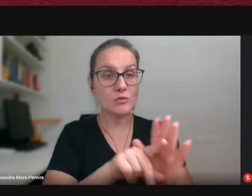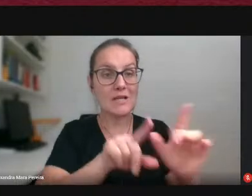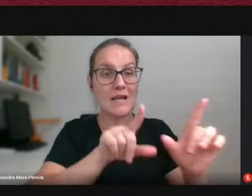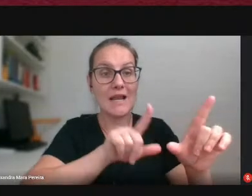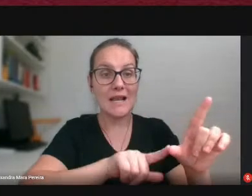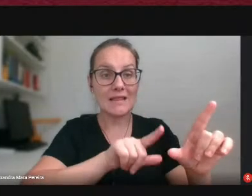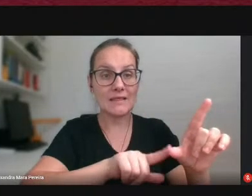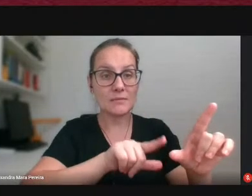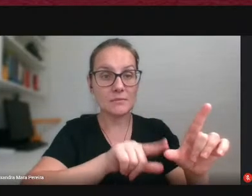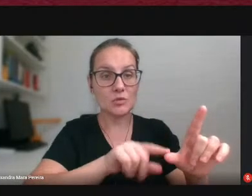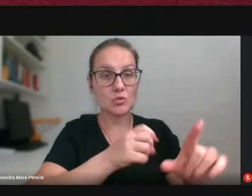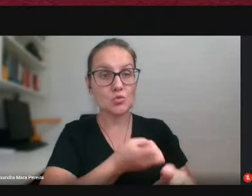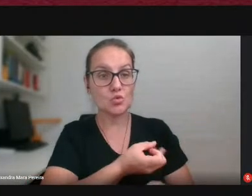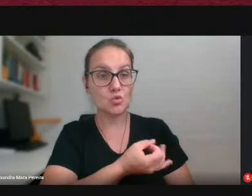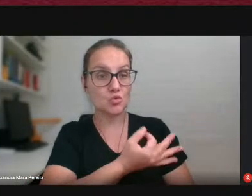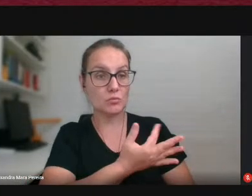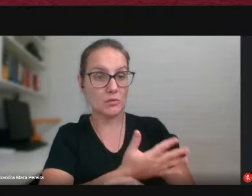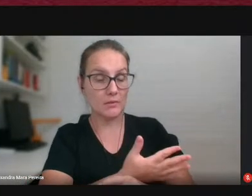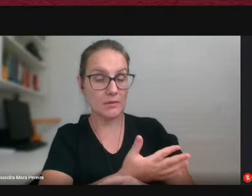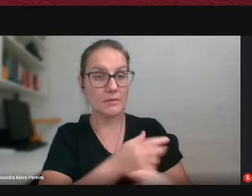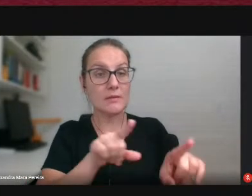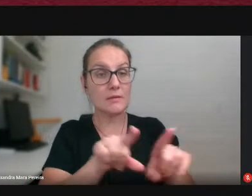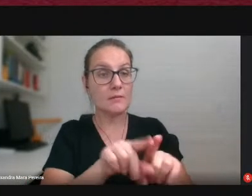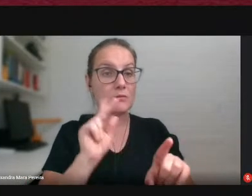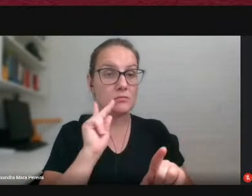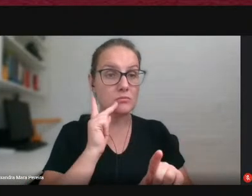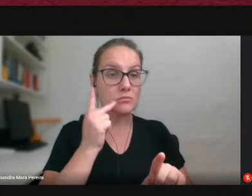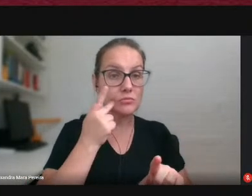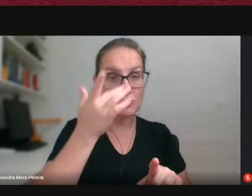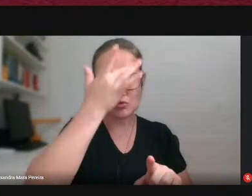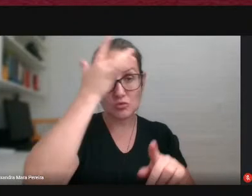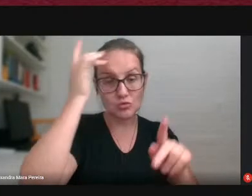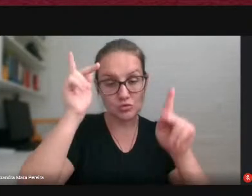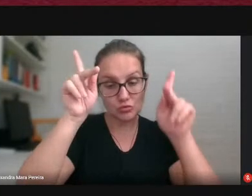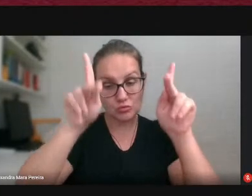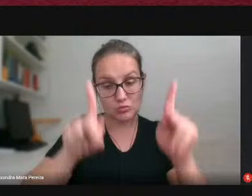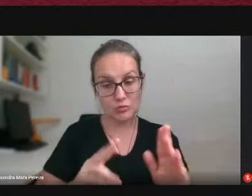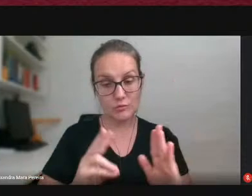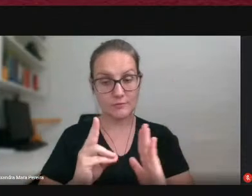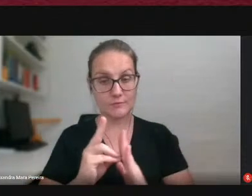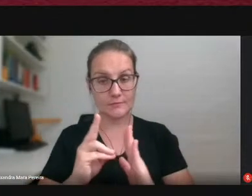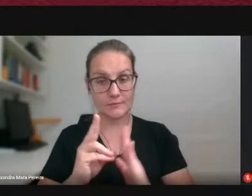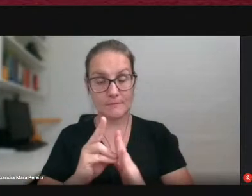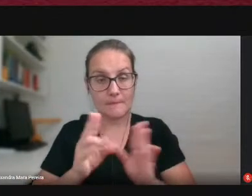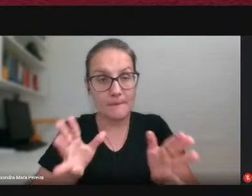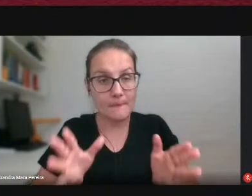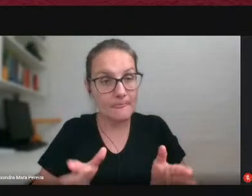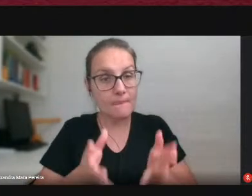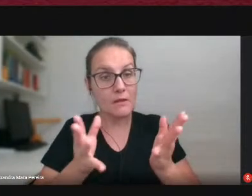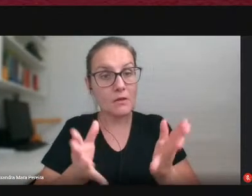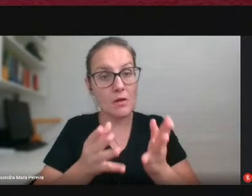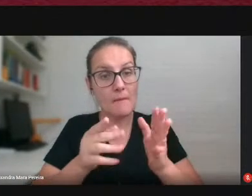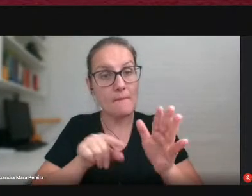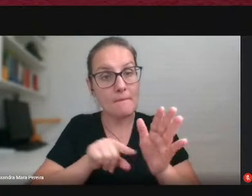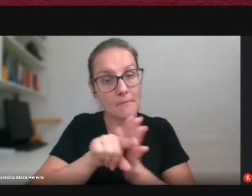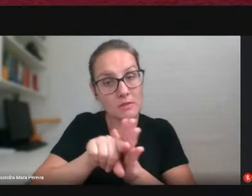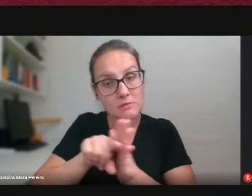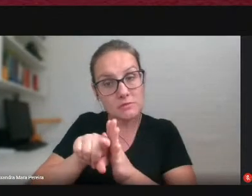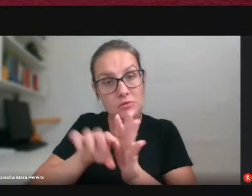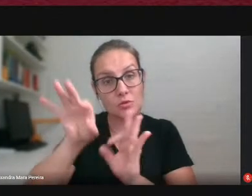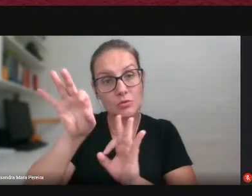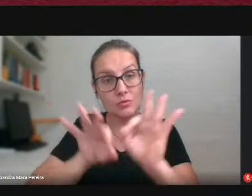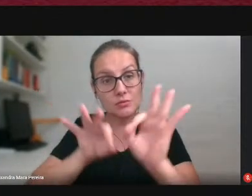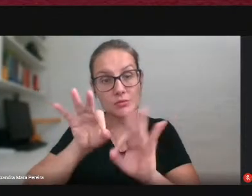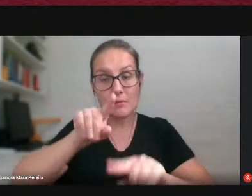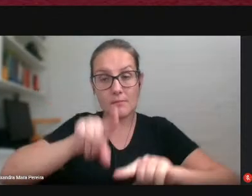numeramento e reconhecimento dos povos indígenas fomentar pesquisas que resultem na elaboração